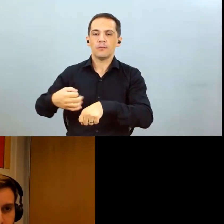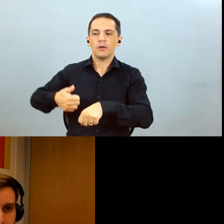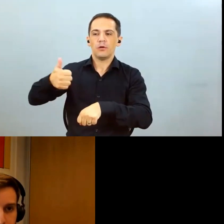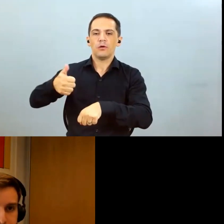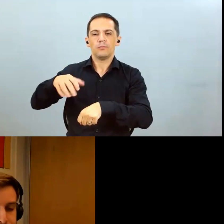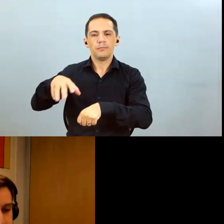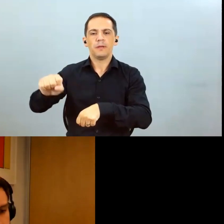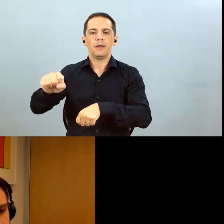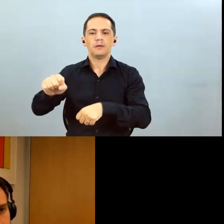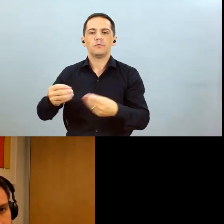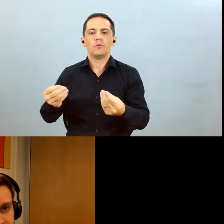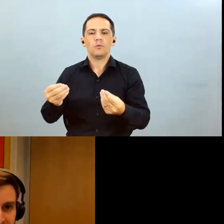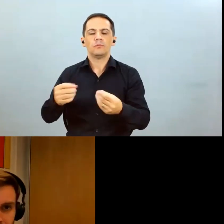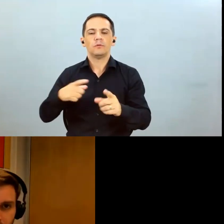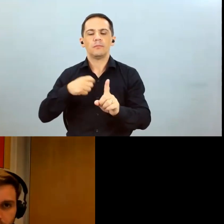companhia dessa forma obrigado